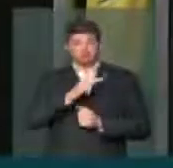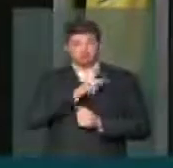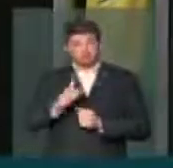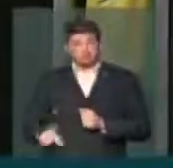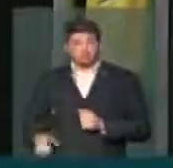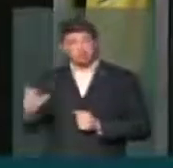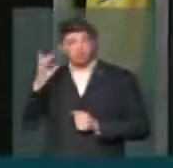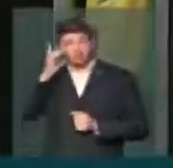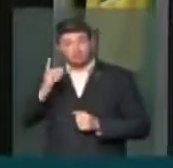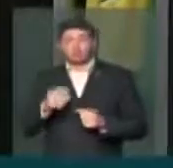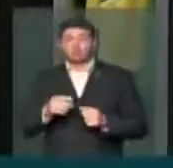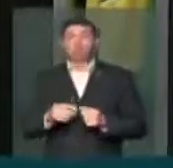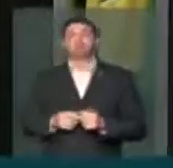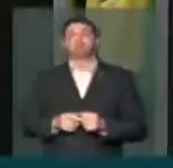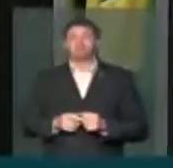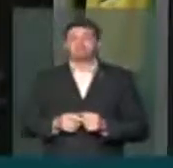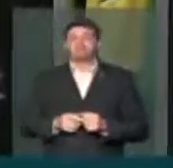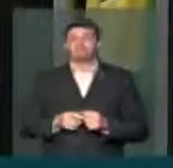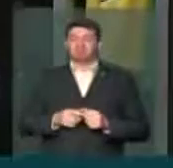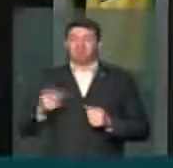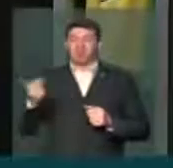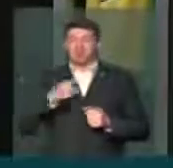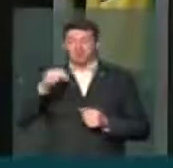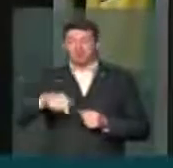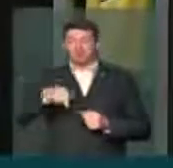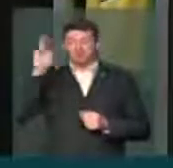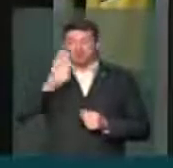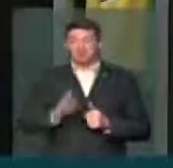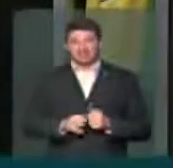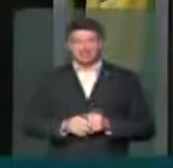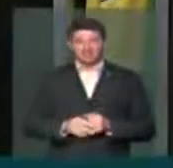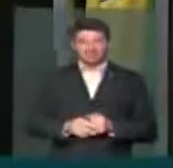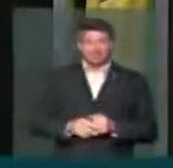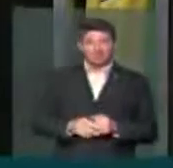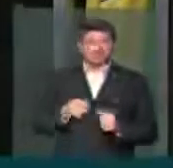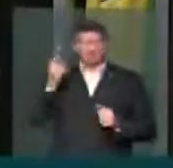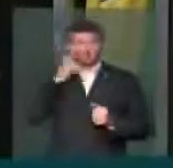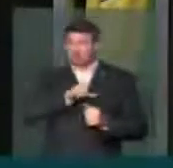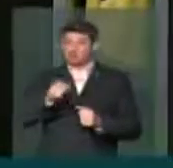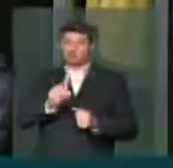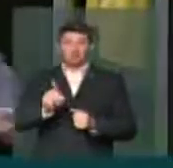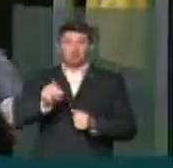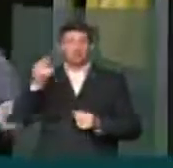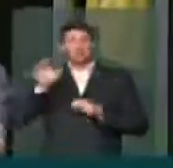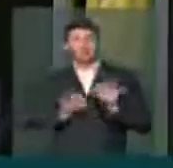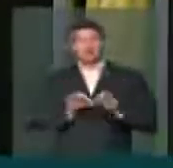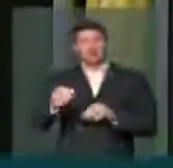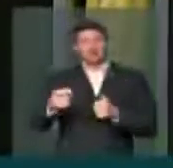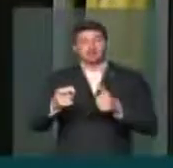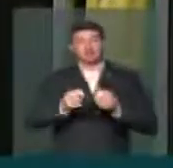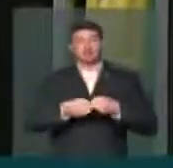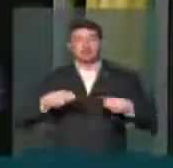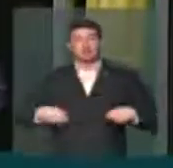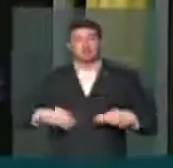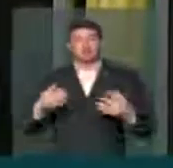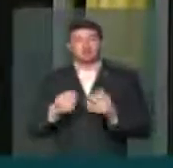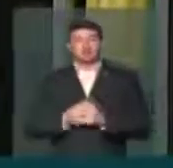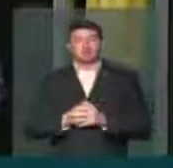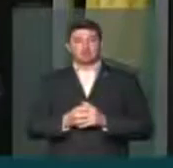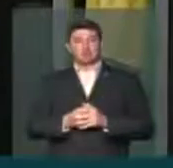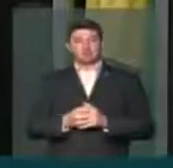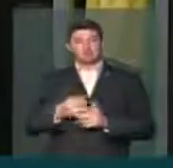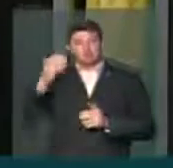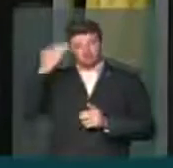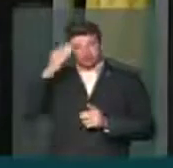presidente Dilma falhou com o Brasil. A presidente Dilma não conseguiu ordenar as despesas como deveria. Ela não